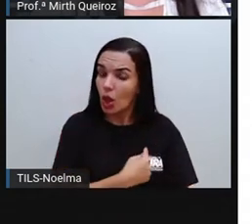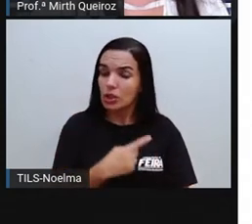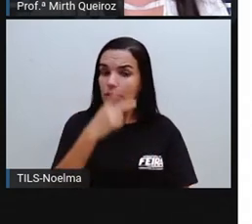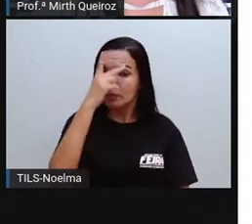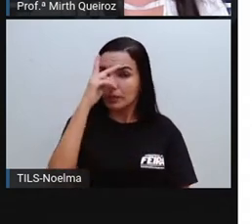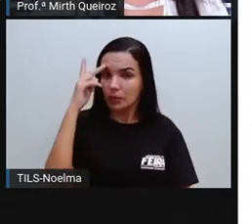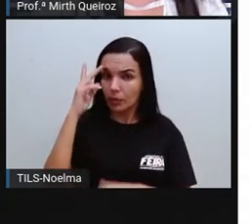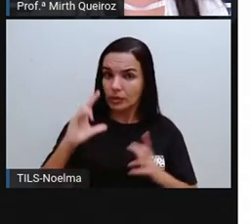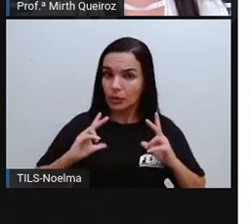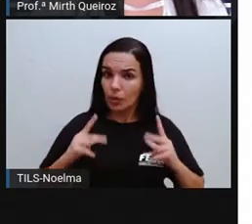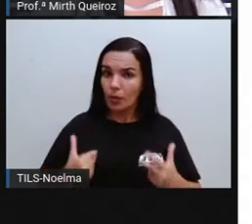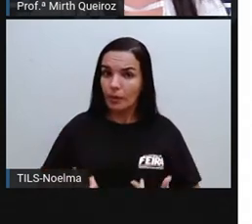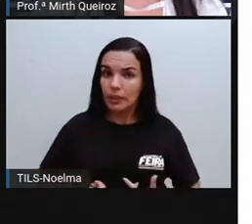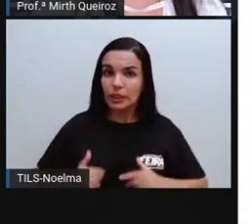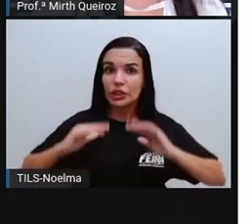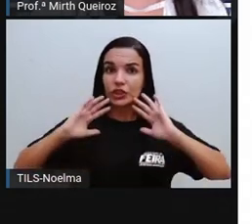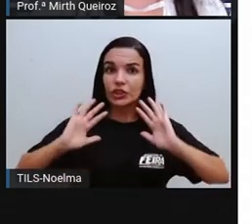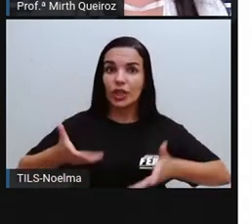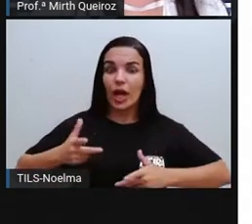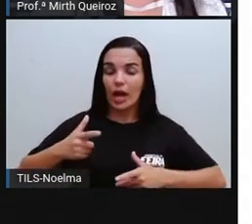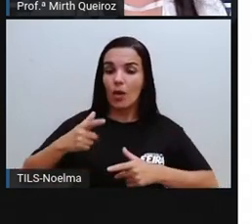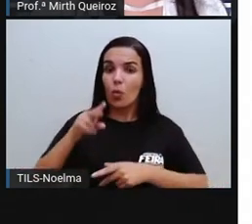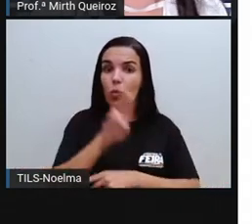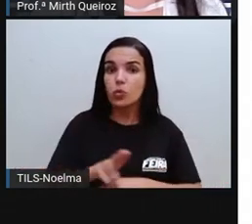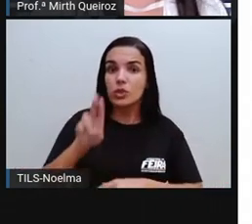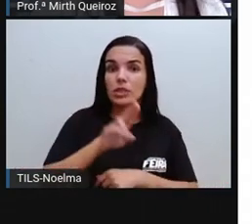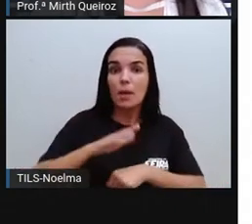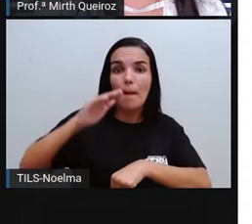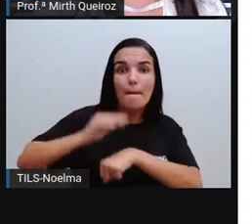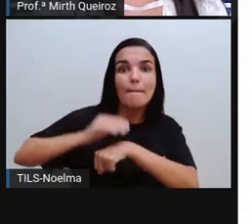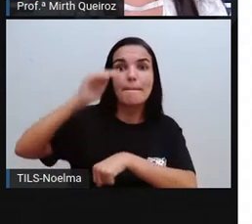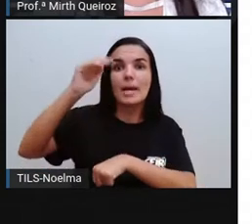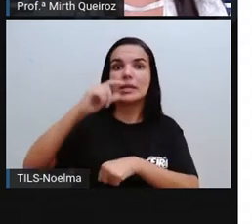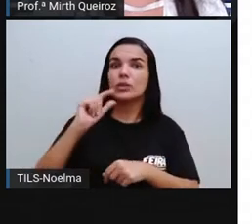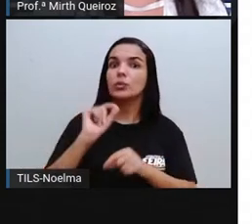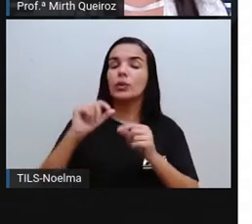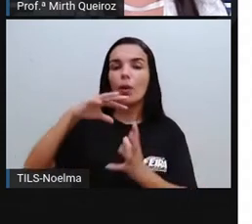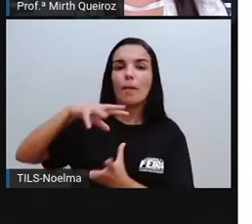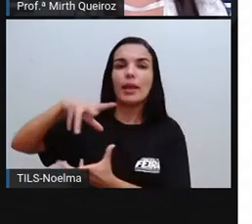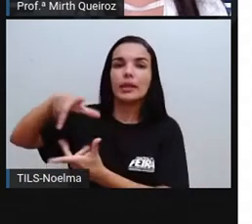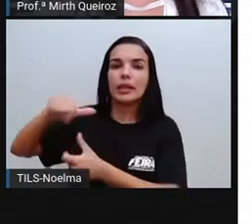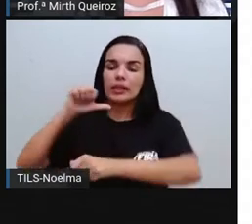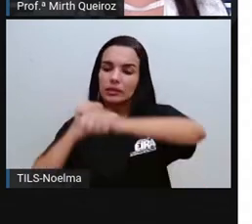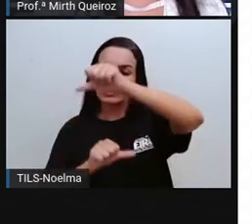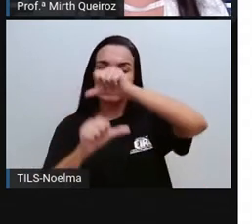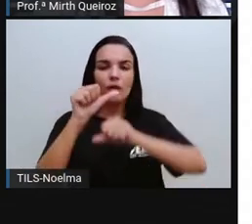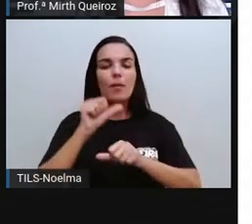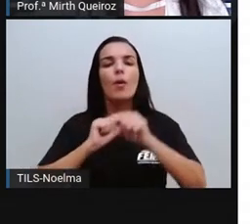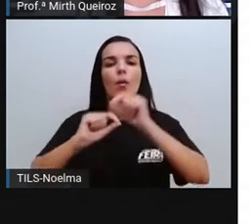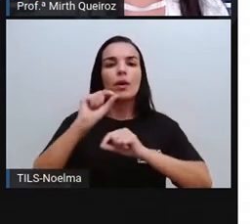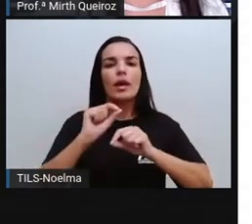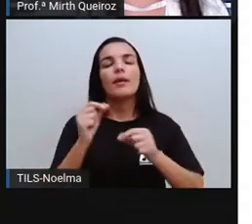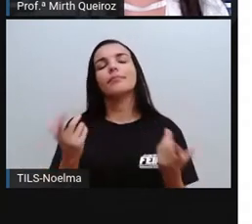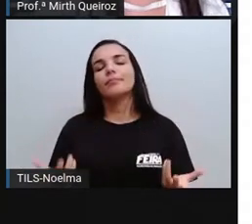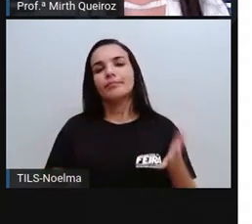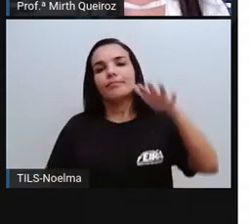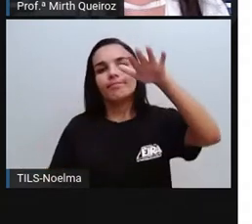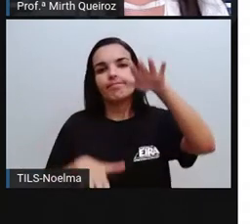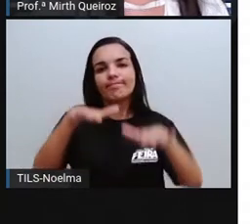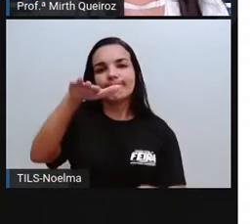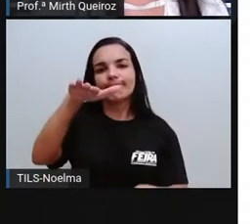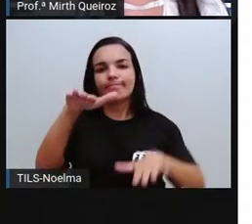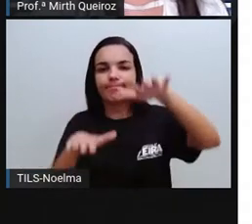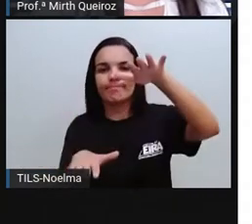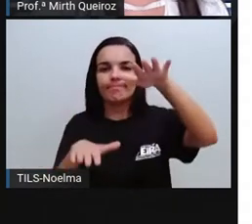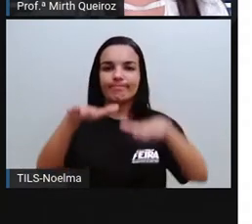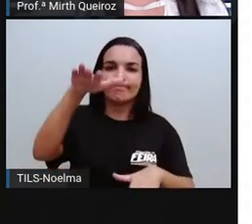mais do que a capacidade do planeta de se regenerar, alterando o equilíbrio da terra. É